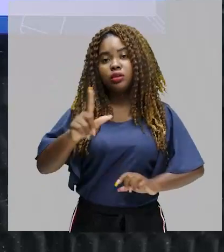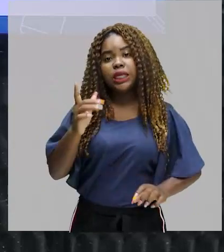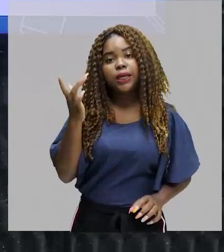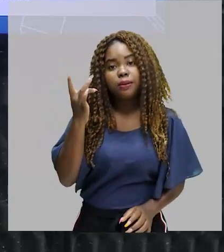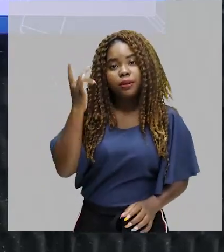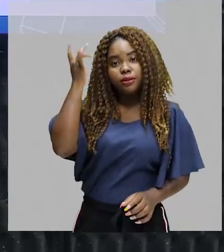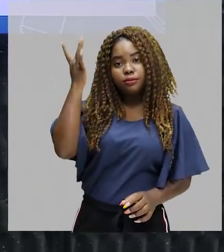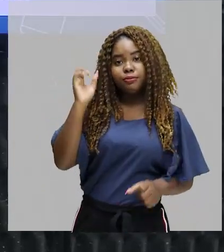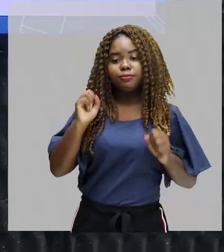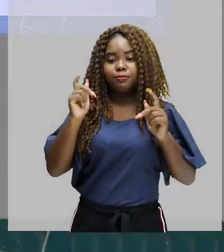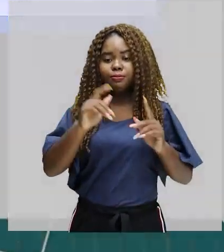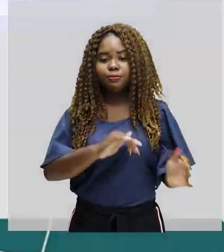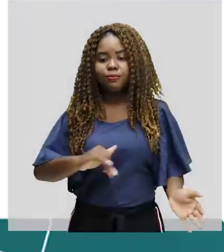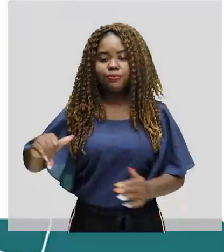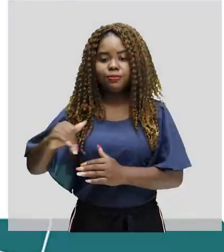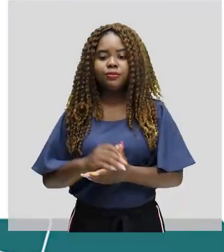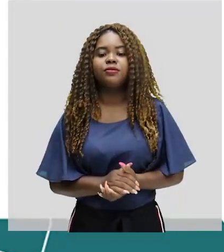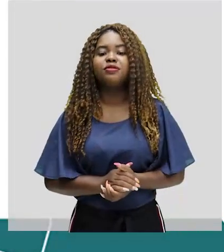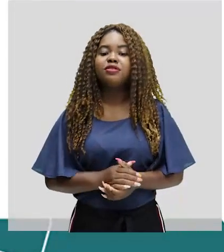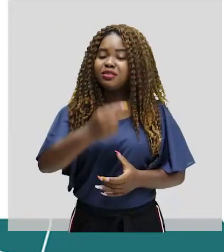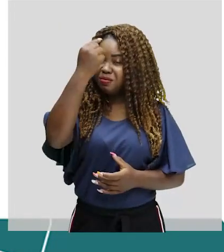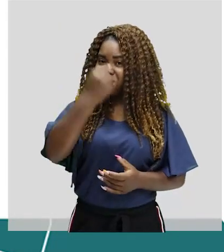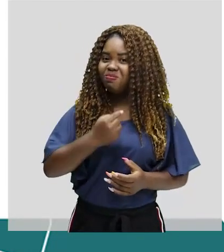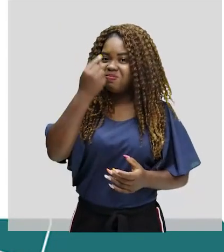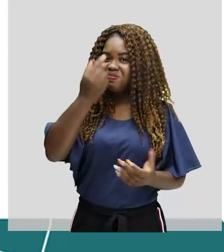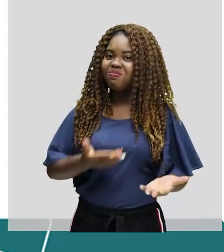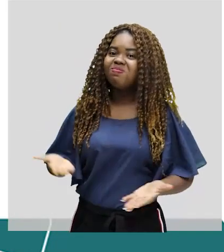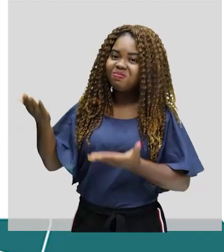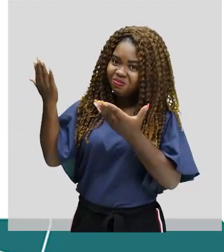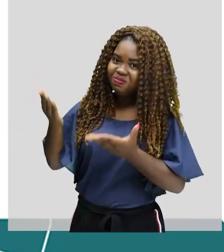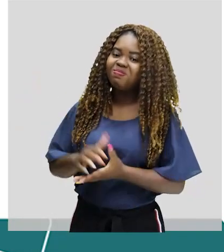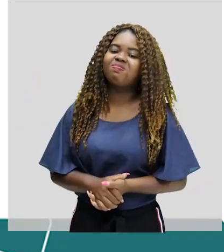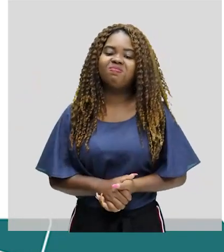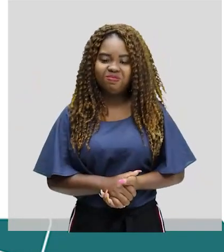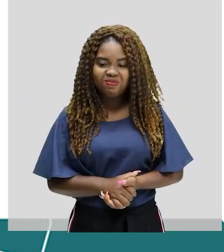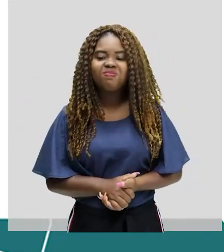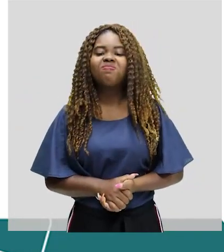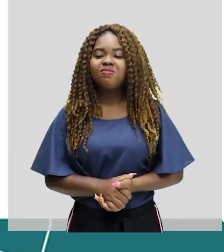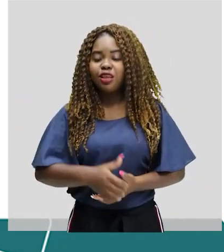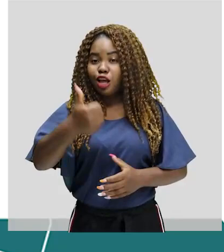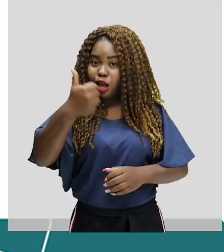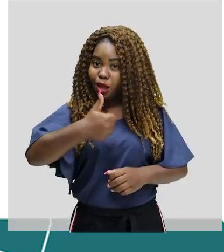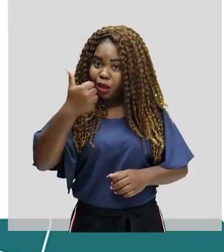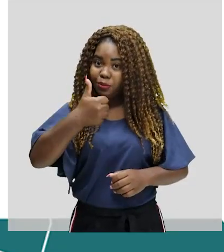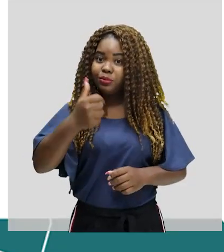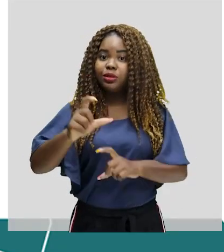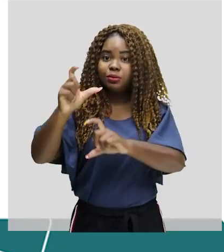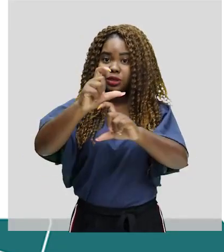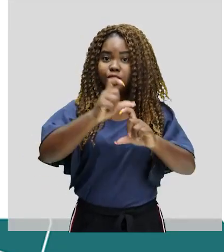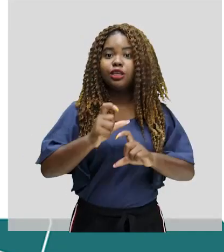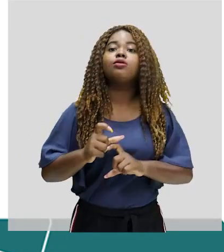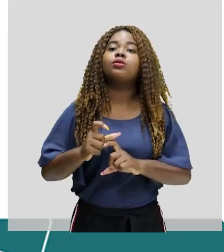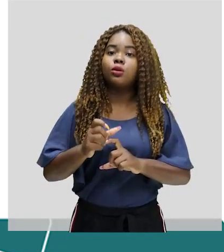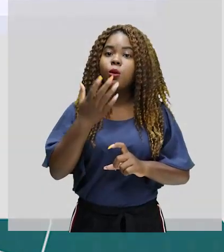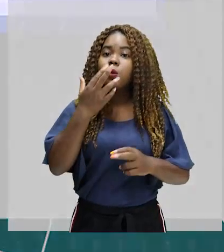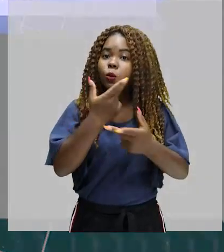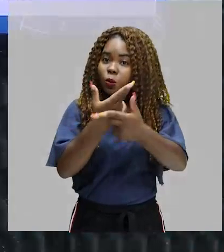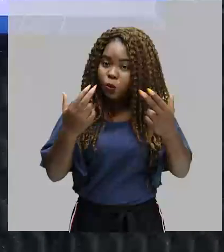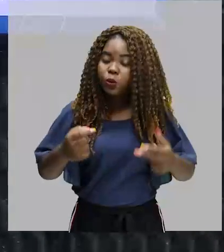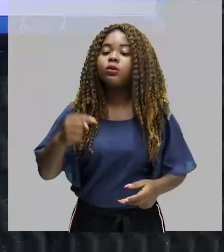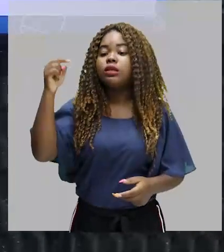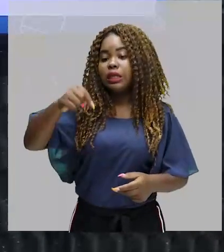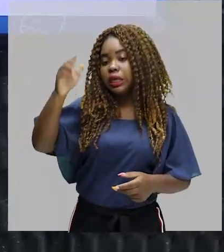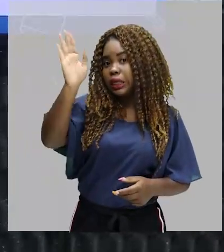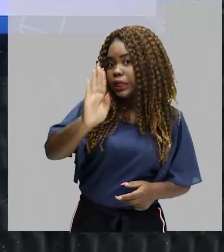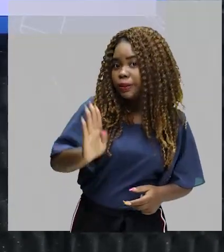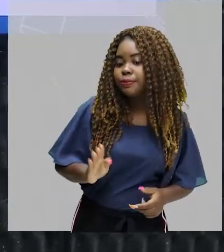mais fácil. Aqui a Turma do Pererê, do cartunista Ziraldo, a primeira HQ colorida que nós tivemos aqui no Brasil.